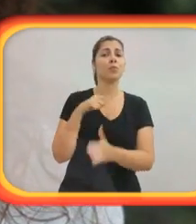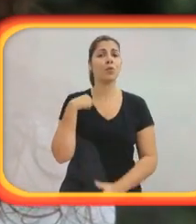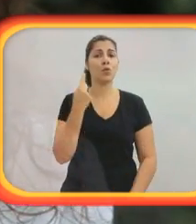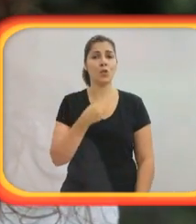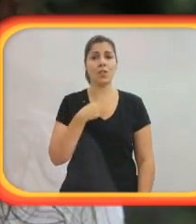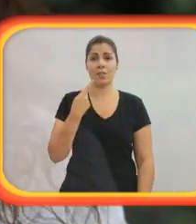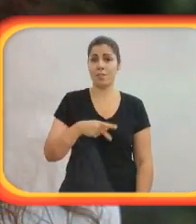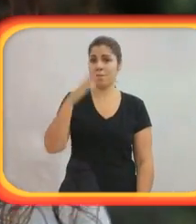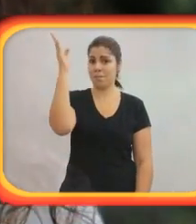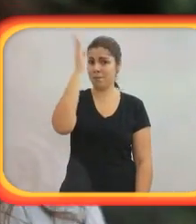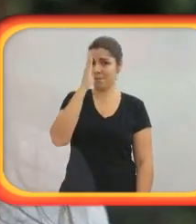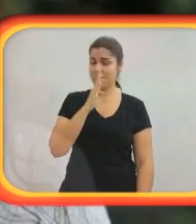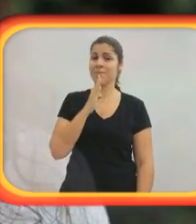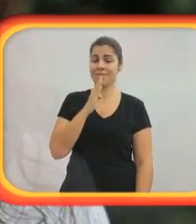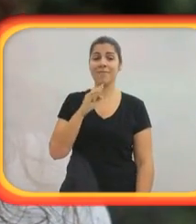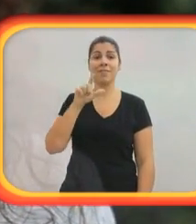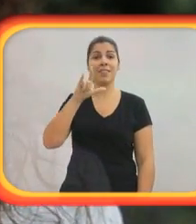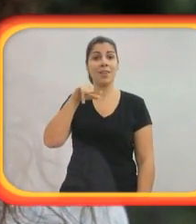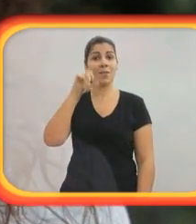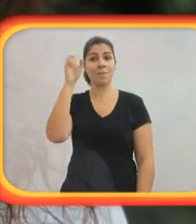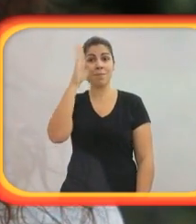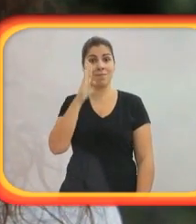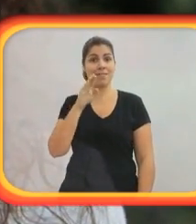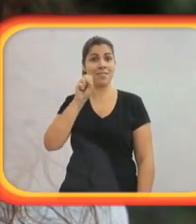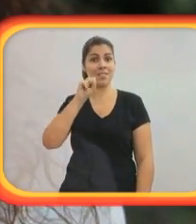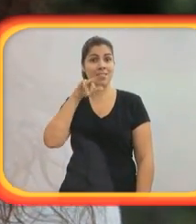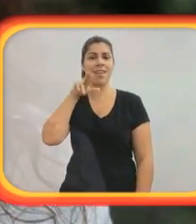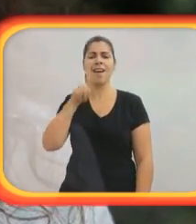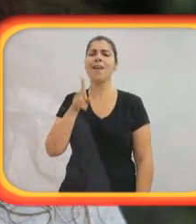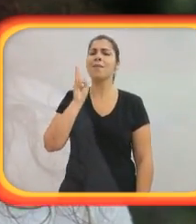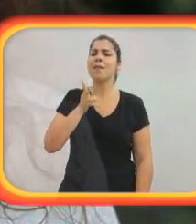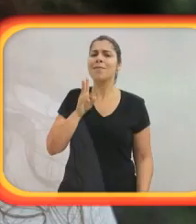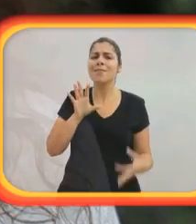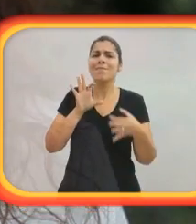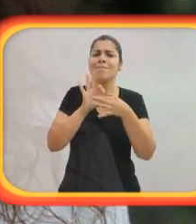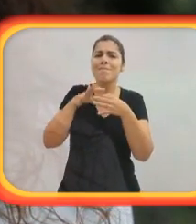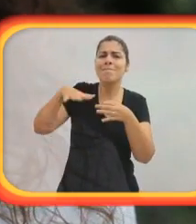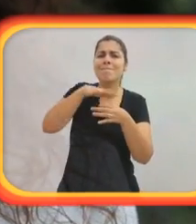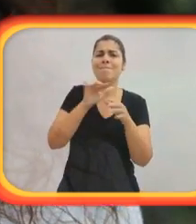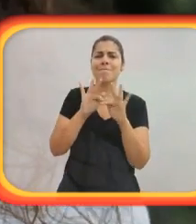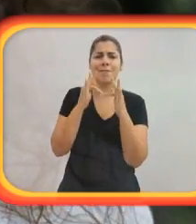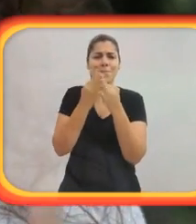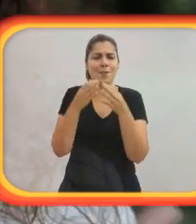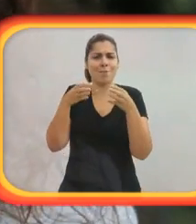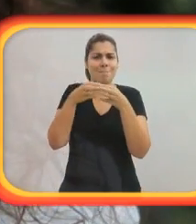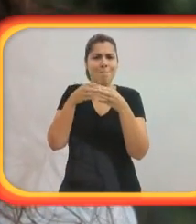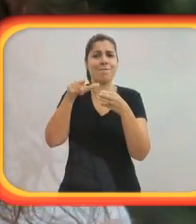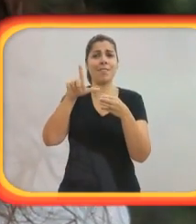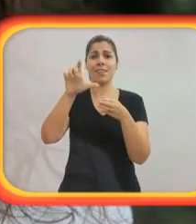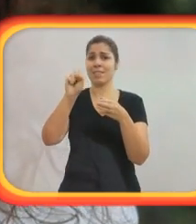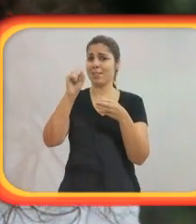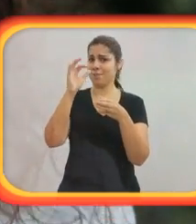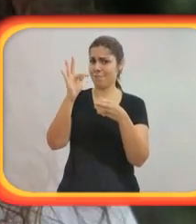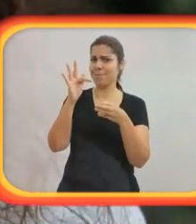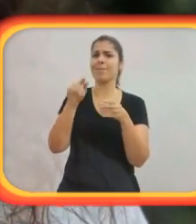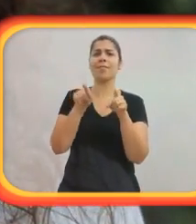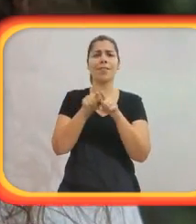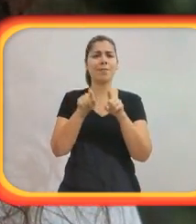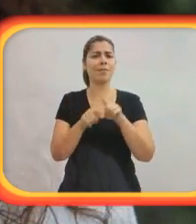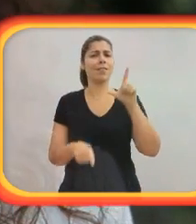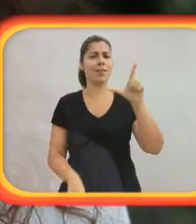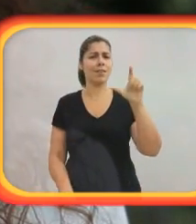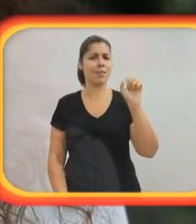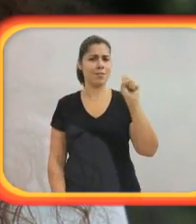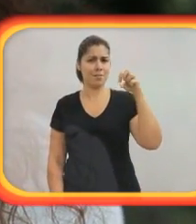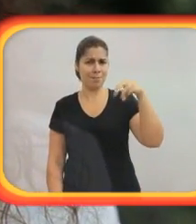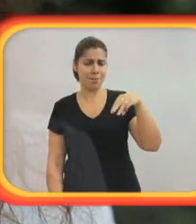forma, se misturou com a língua brasileira de sinais que existia naquele momento. E se constituiu, de fato, a